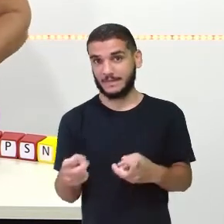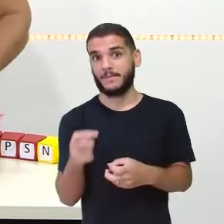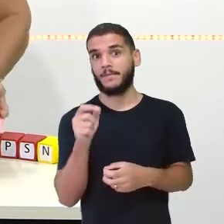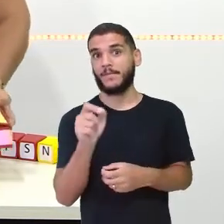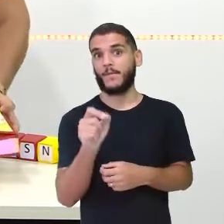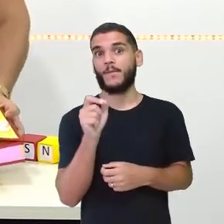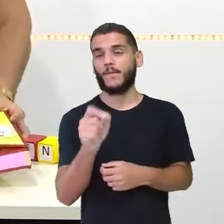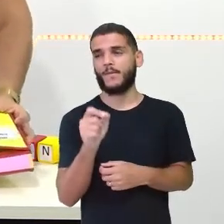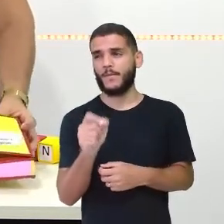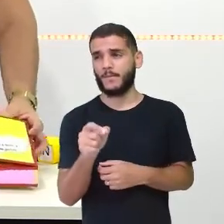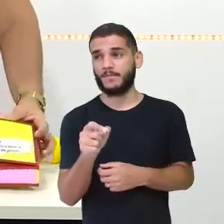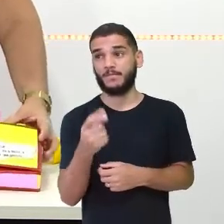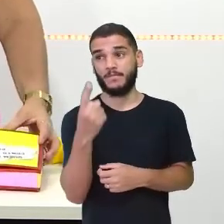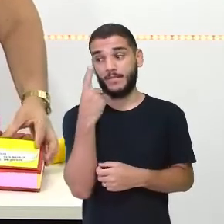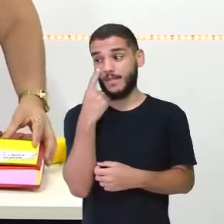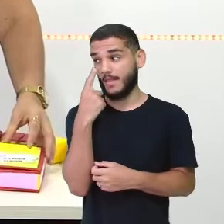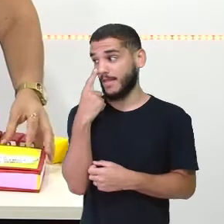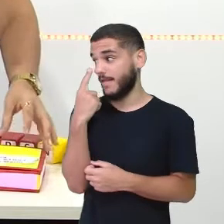Quem é essa?